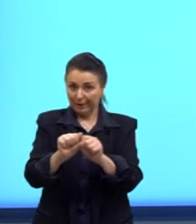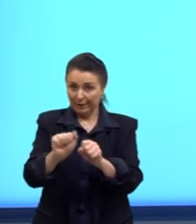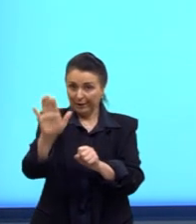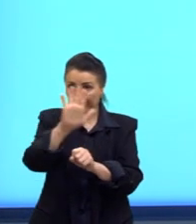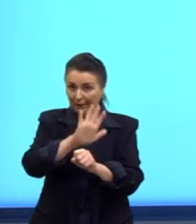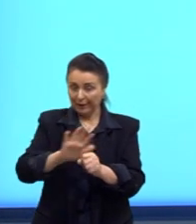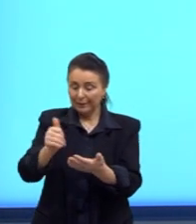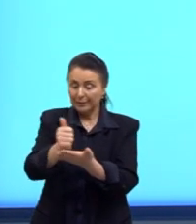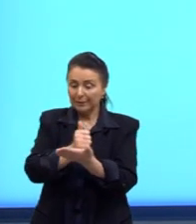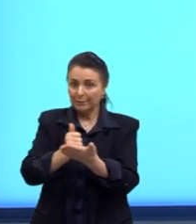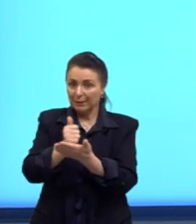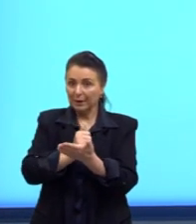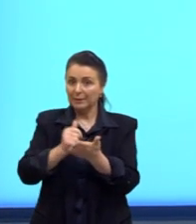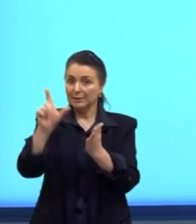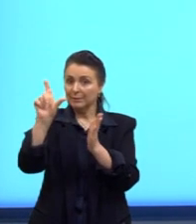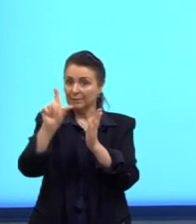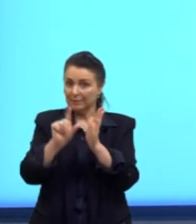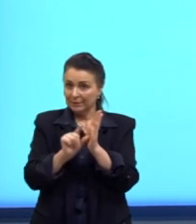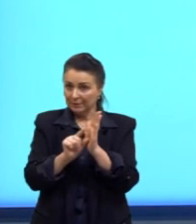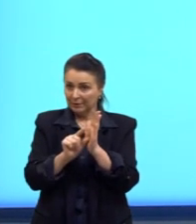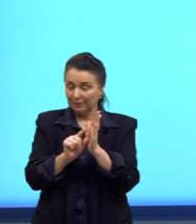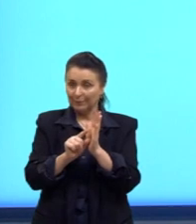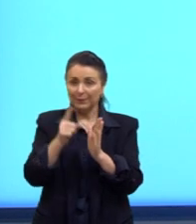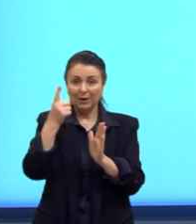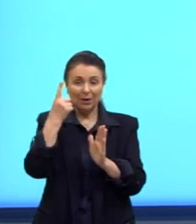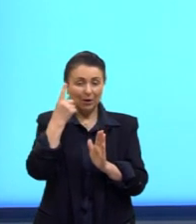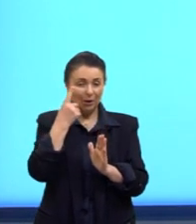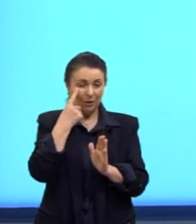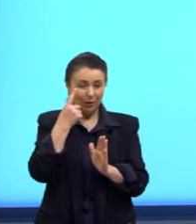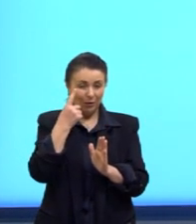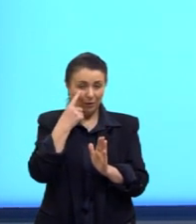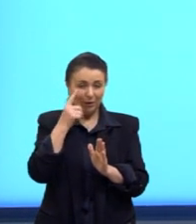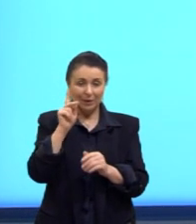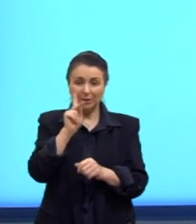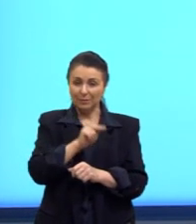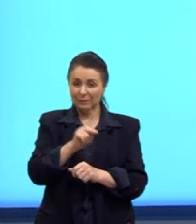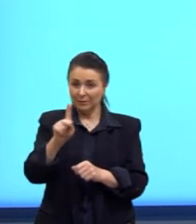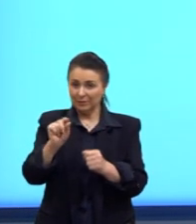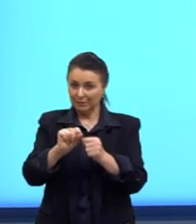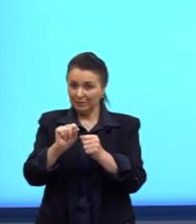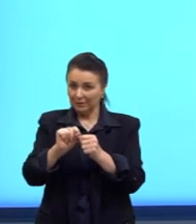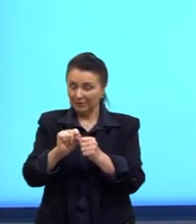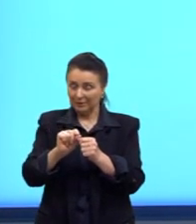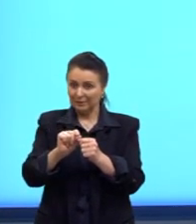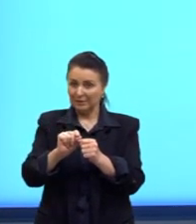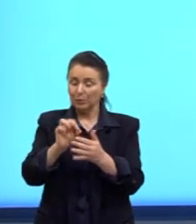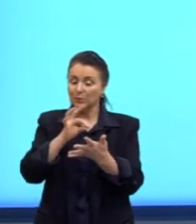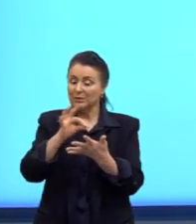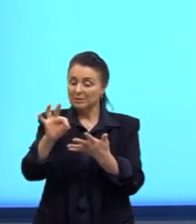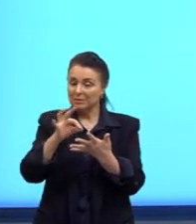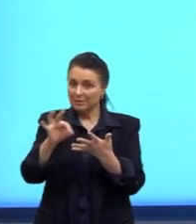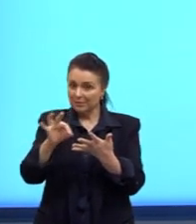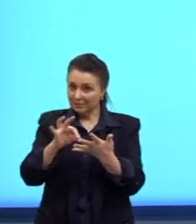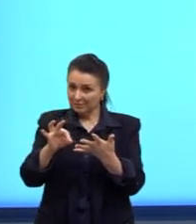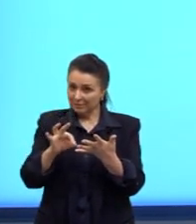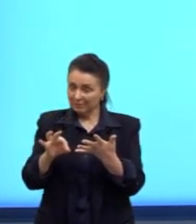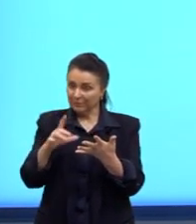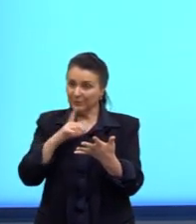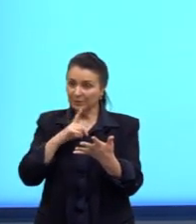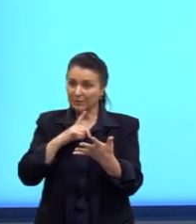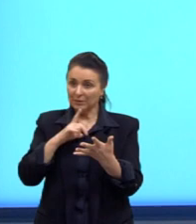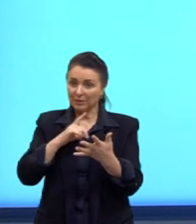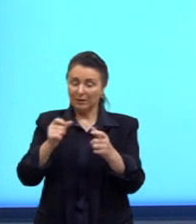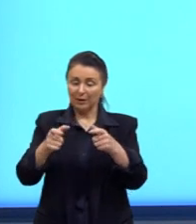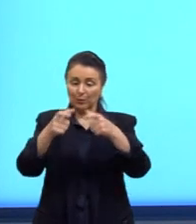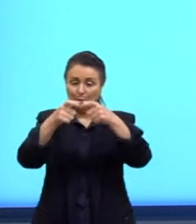aqui eu destaquei a figura, mas eu fiz algumas complementações importantes, tá? Nós temos ali o nosso